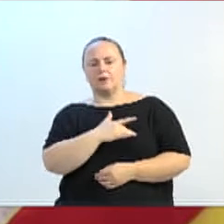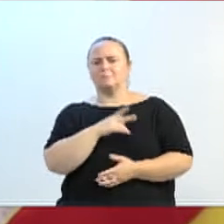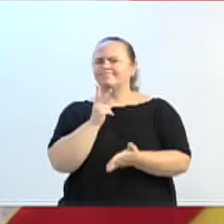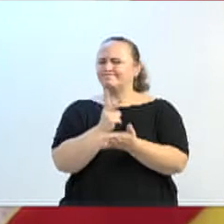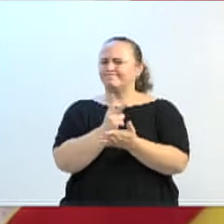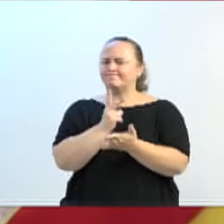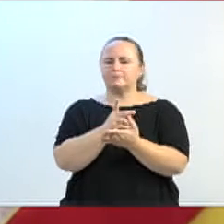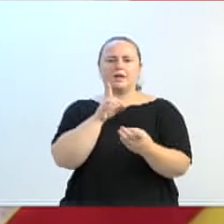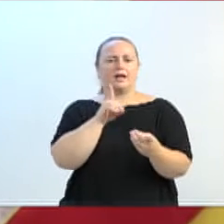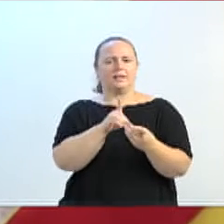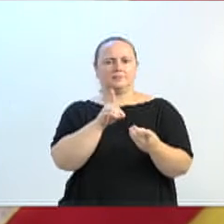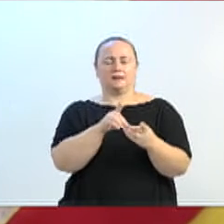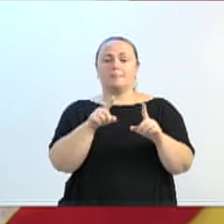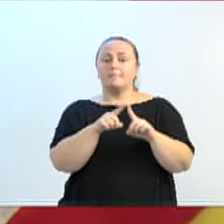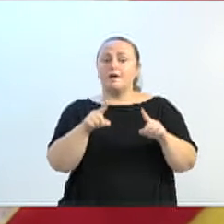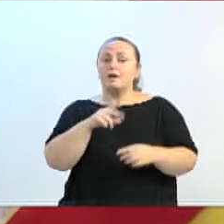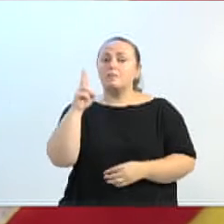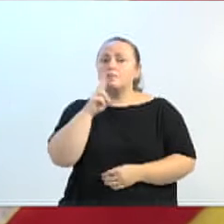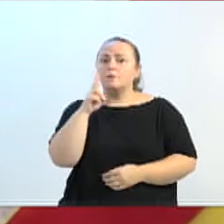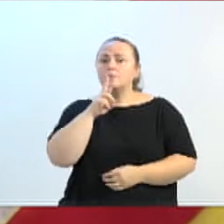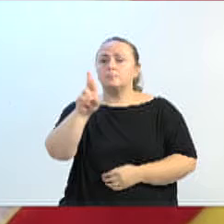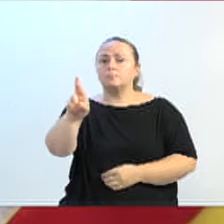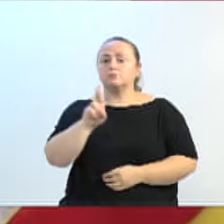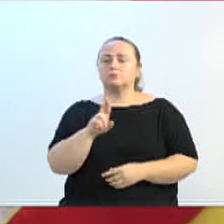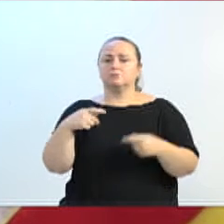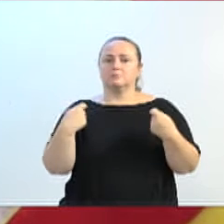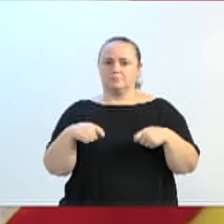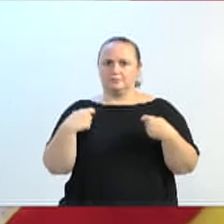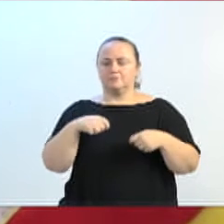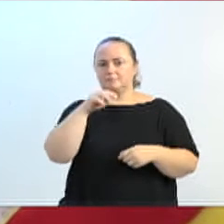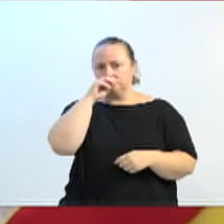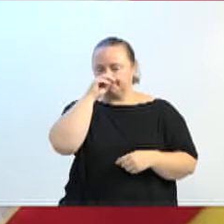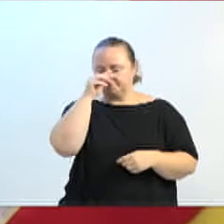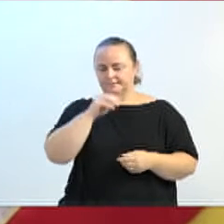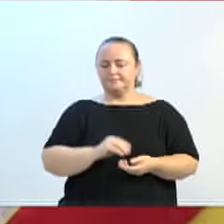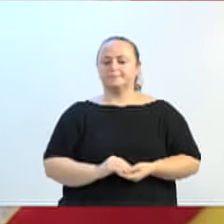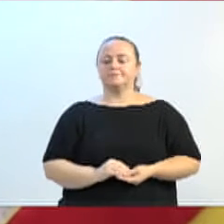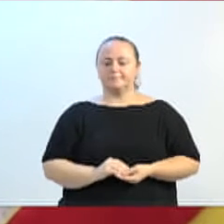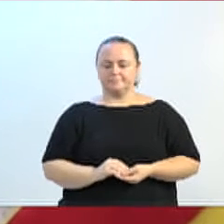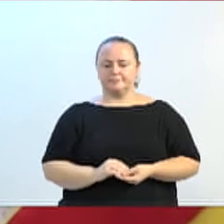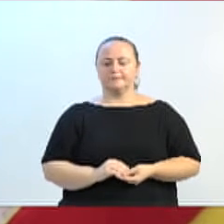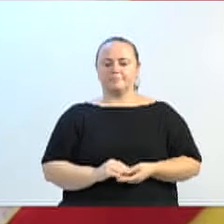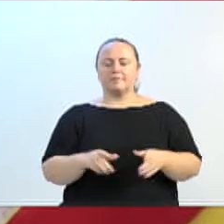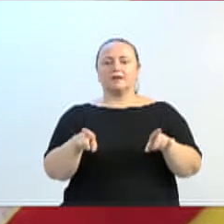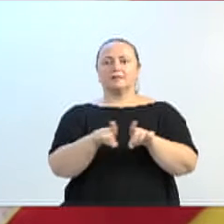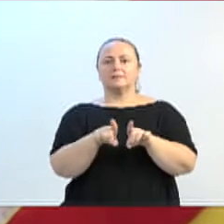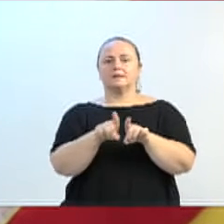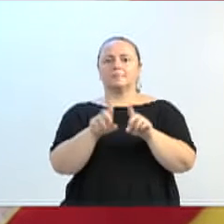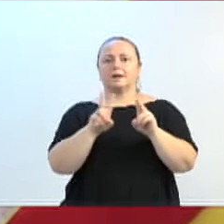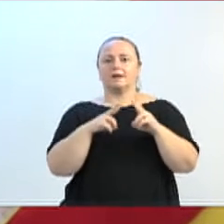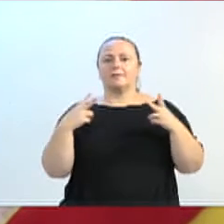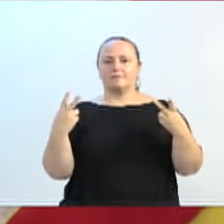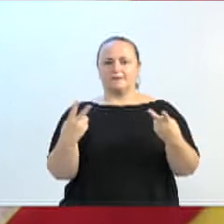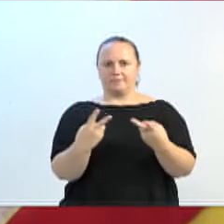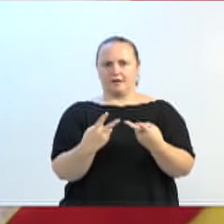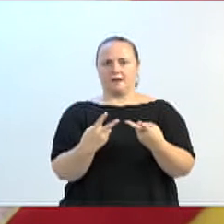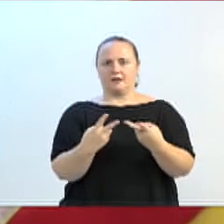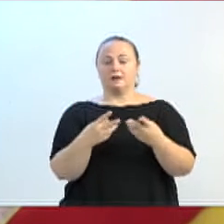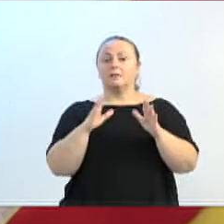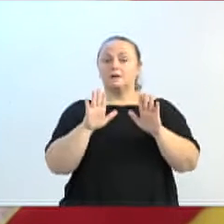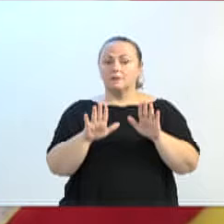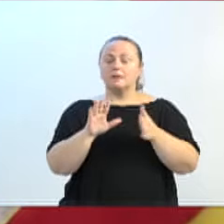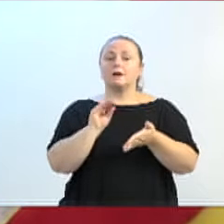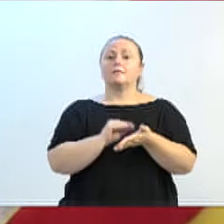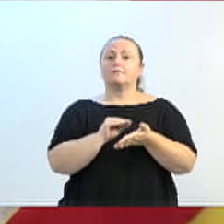urgentemente dessa resposta. E também o pessoal do bairro da Velha, ainda não está decidido,